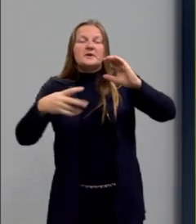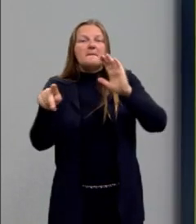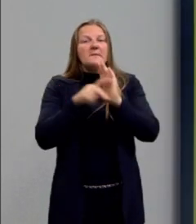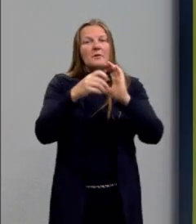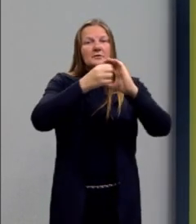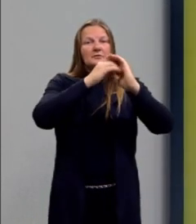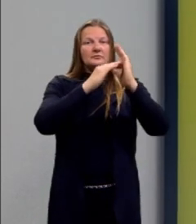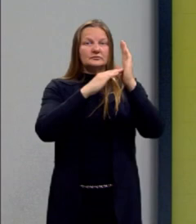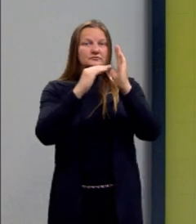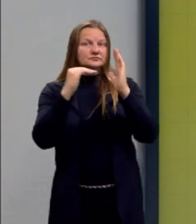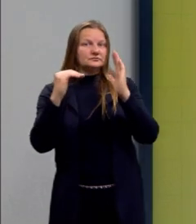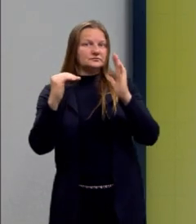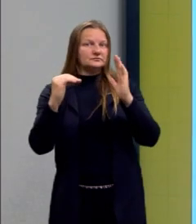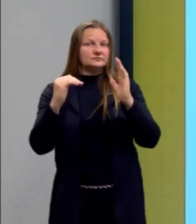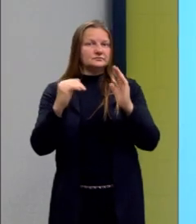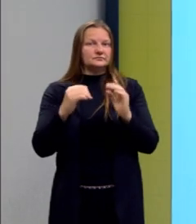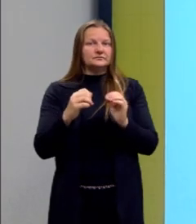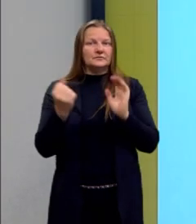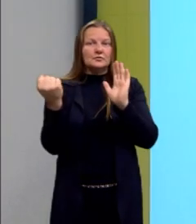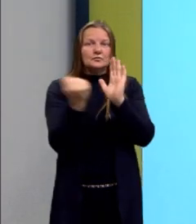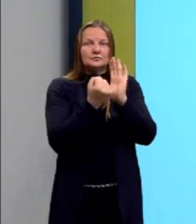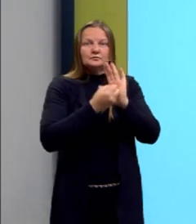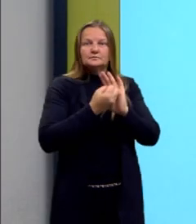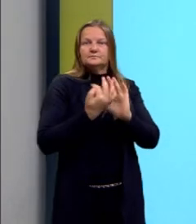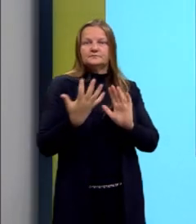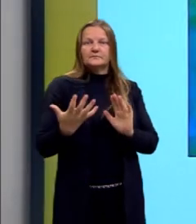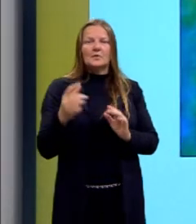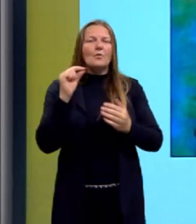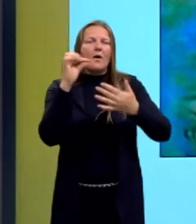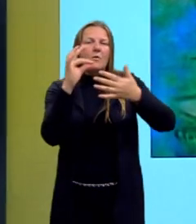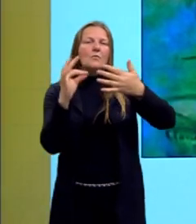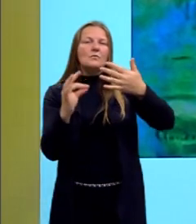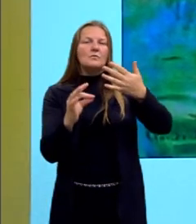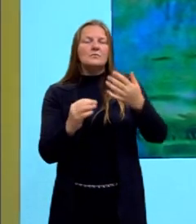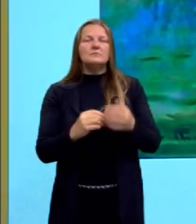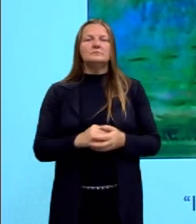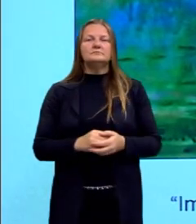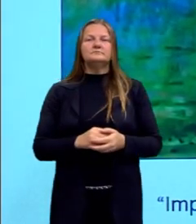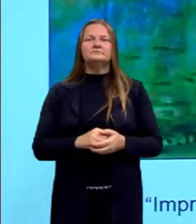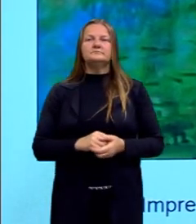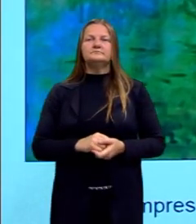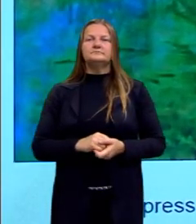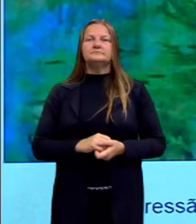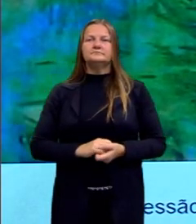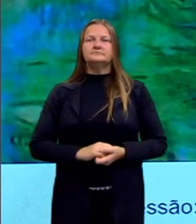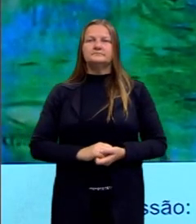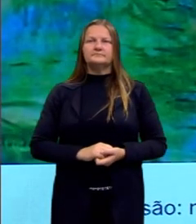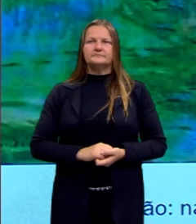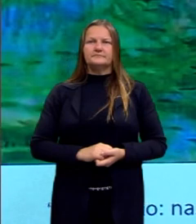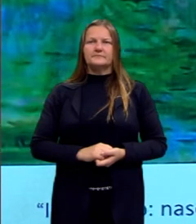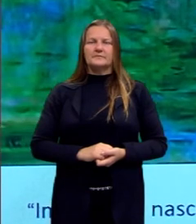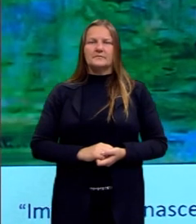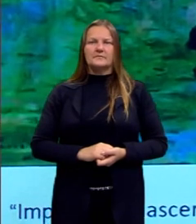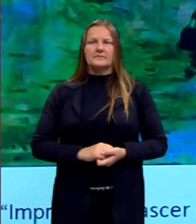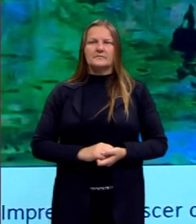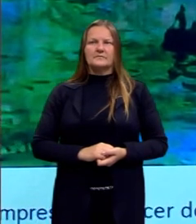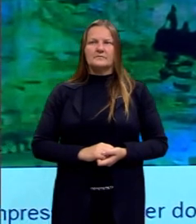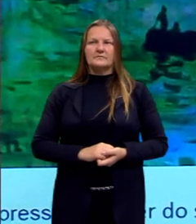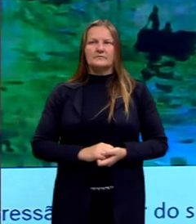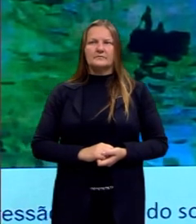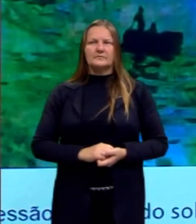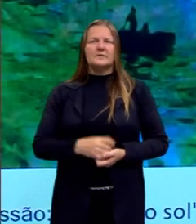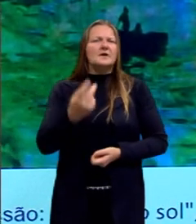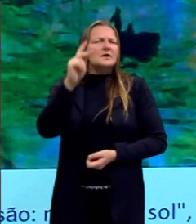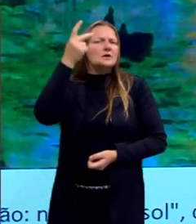impressionismo. Outro fator importante aqui é que, até agora, nós estamos falando de momentos da história da